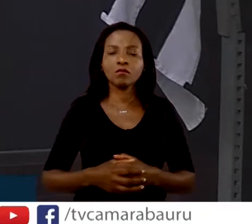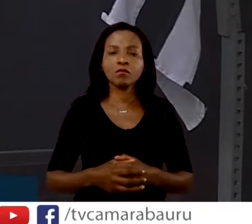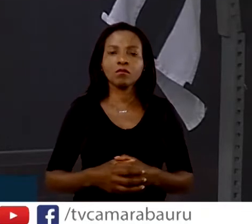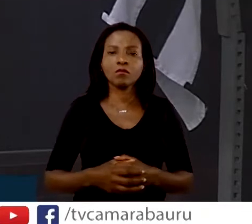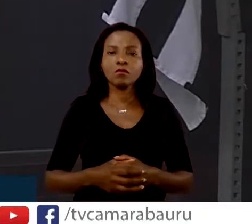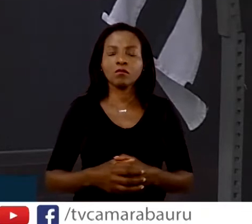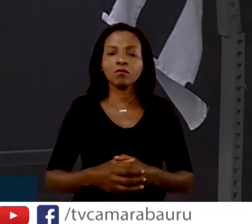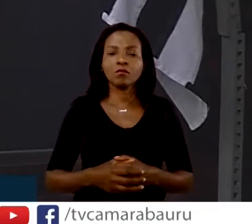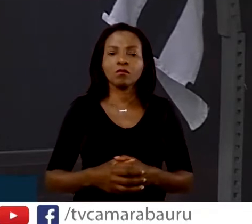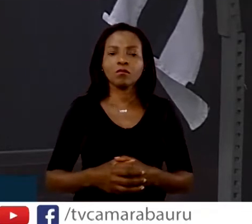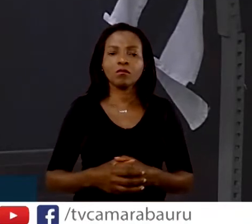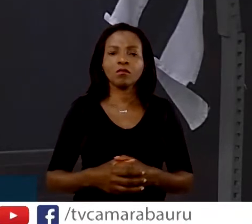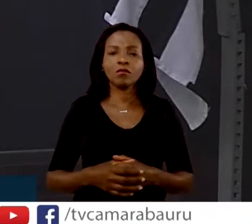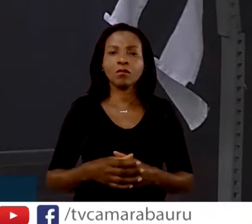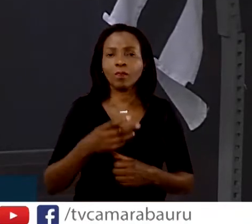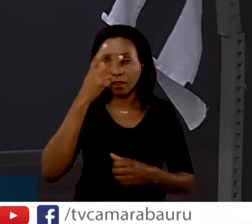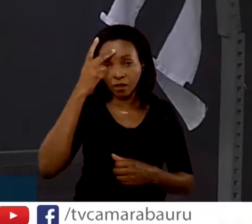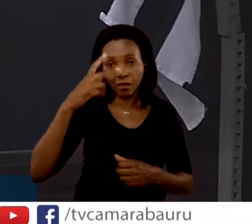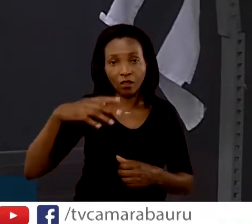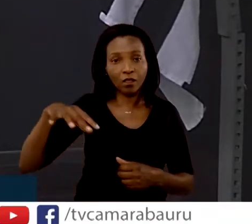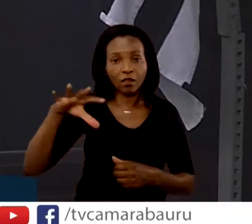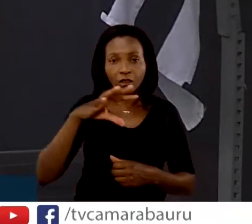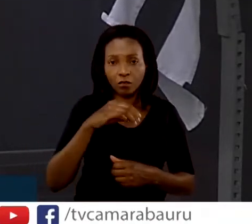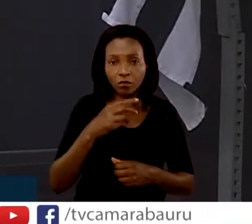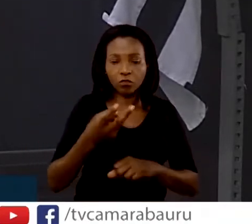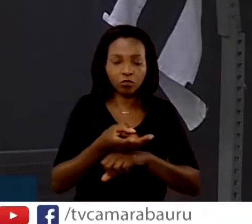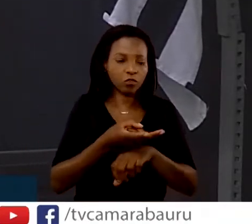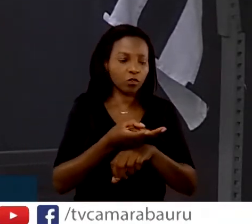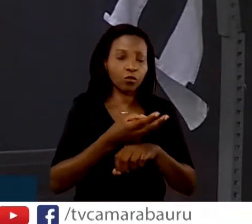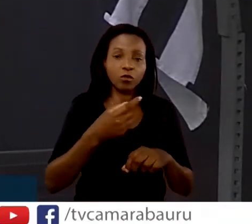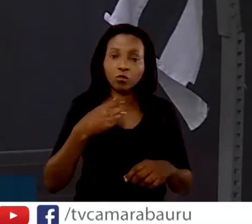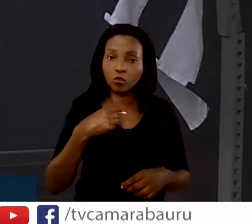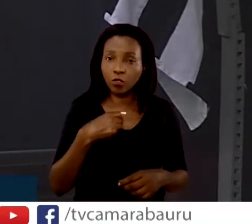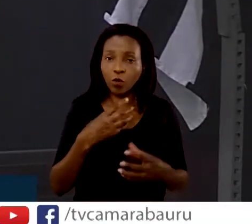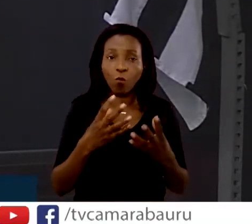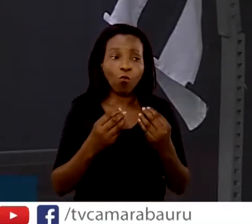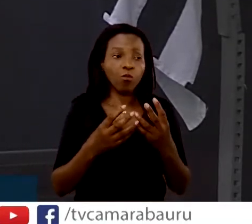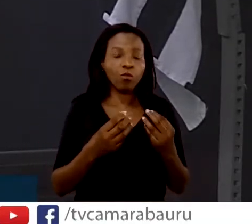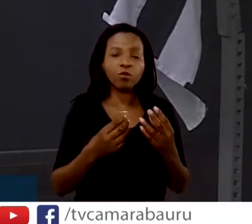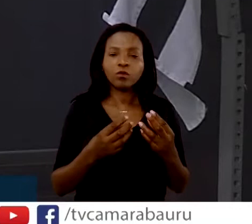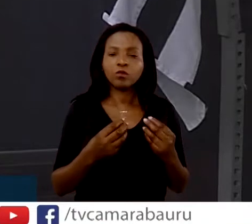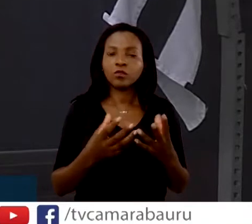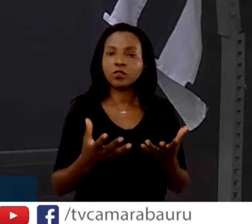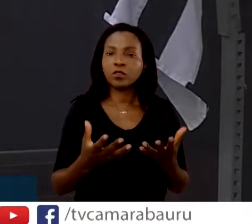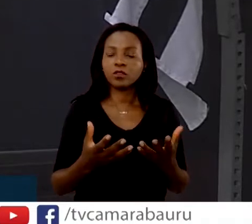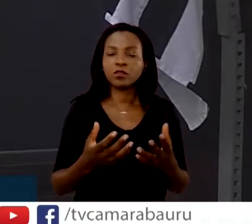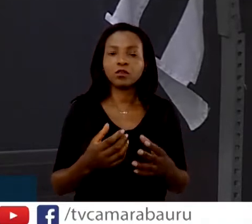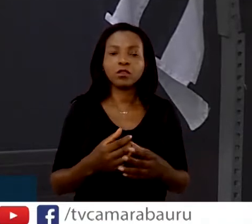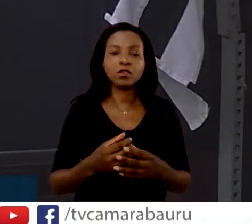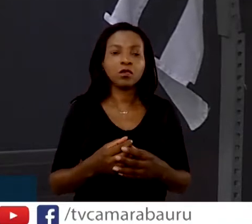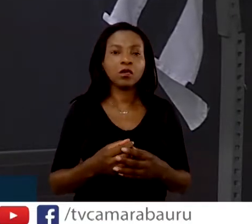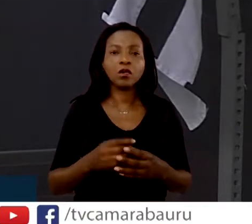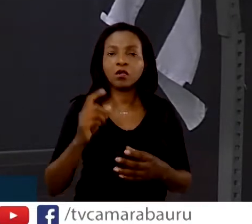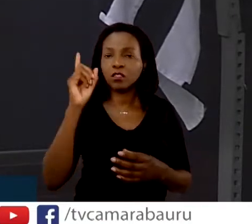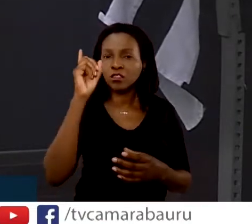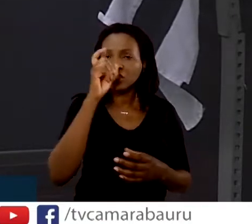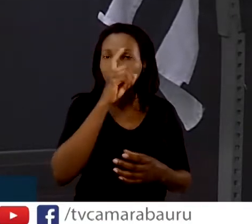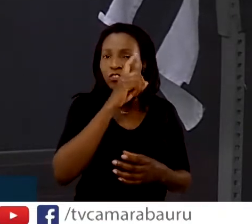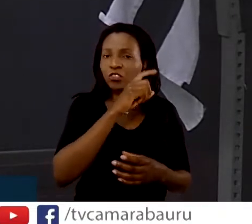Todas as pessoas que me procuraram e que vieram realmente me passar, que estão tendo dificuldade em receber